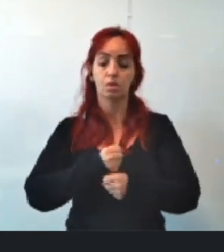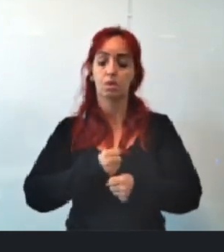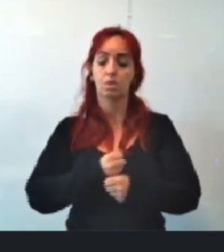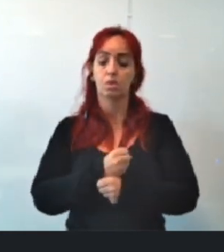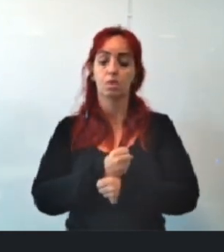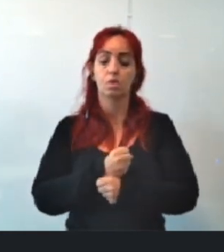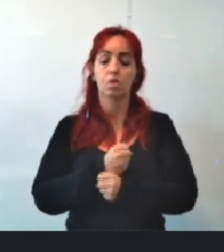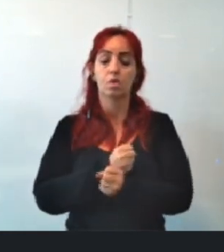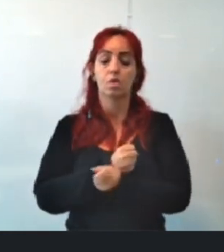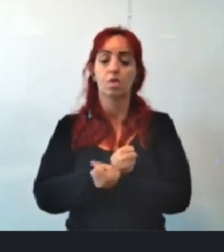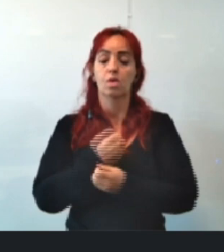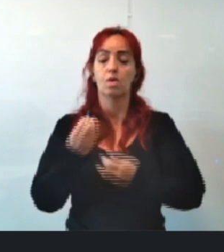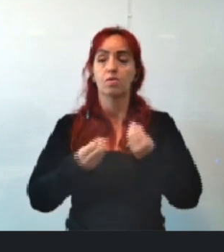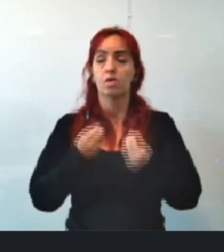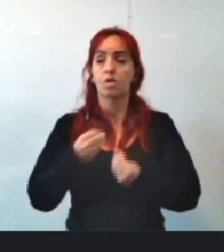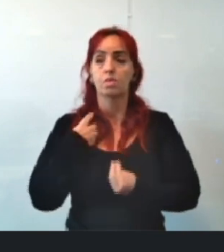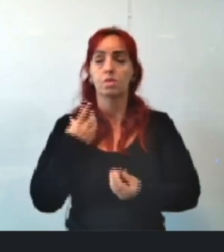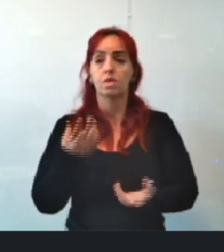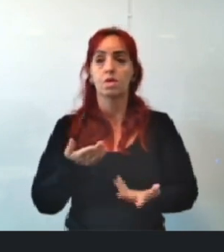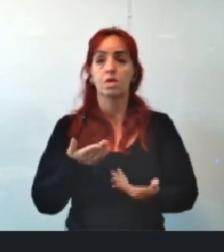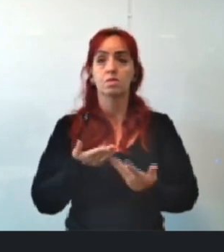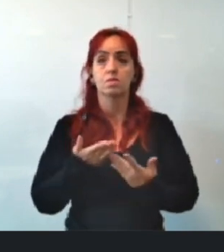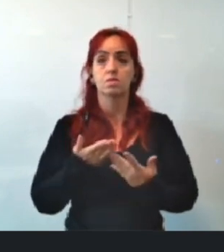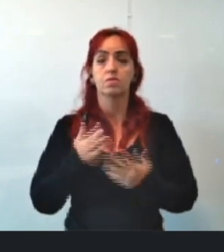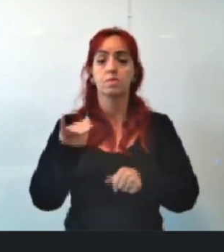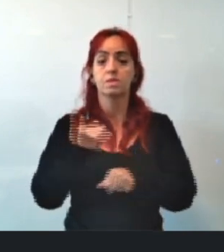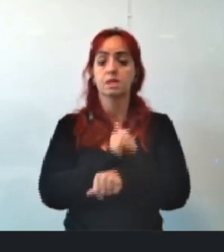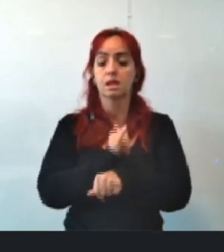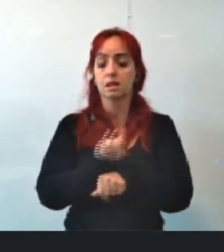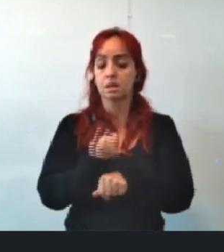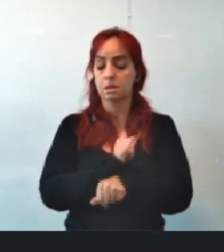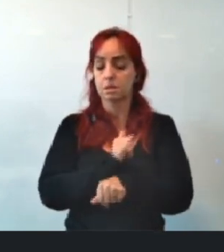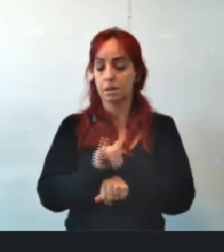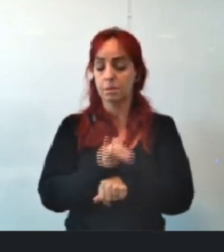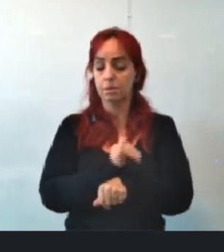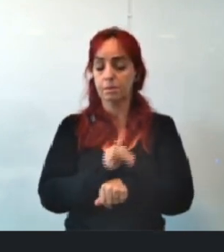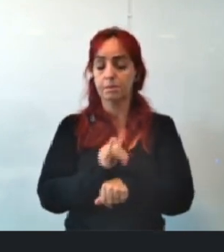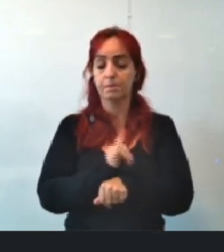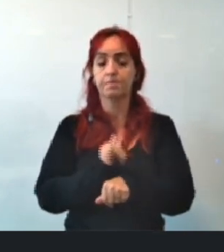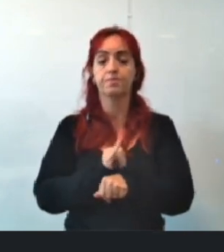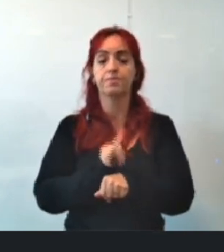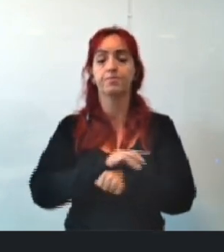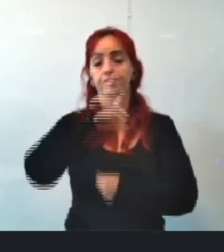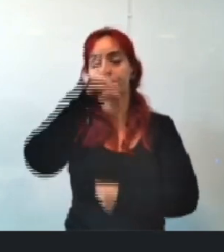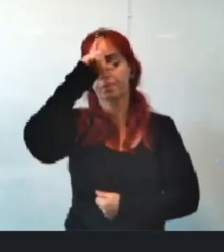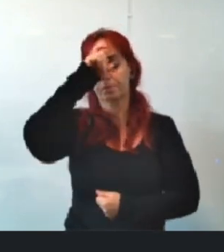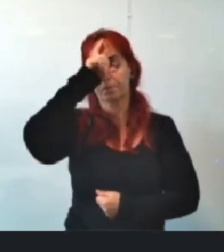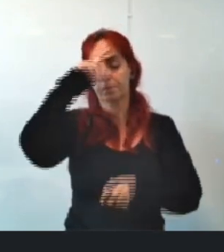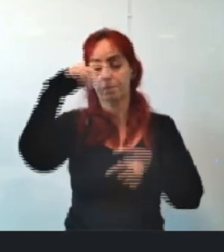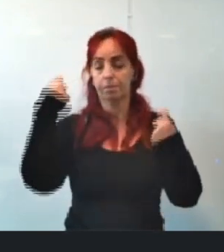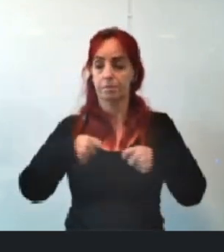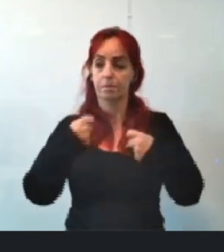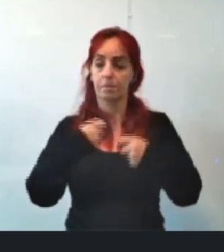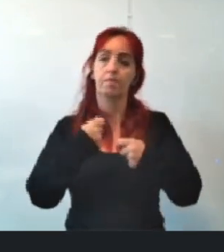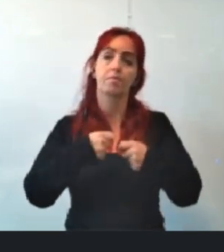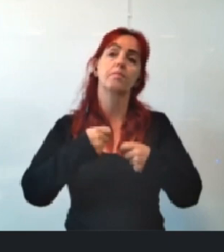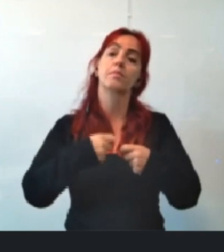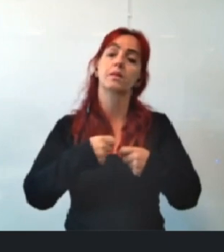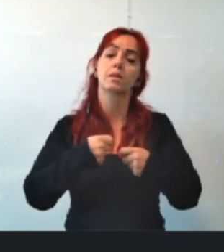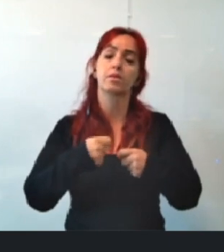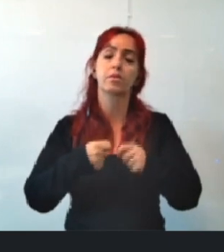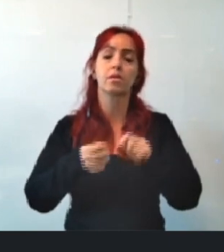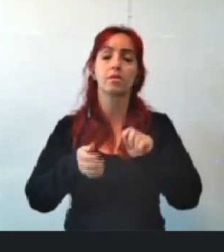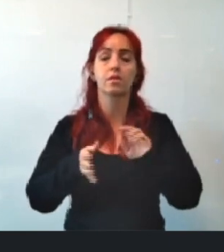Foi uma forma que a gente achou de a gente trazer os hospitais que dependem muito das emendas parlamentares.